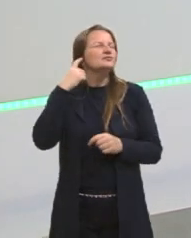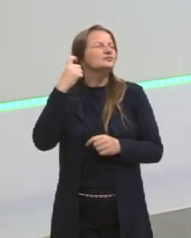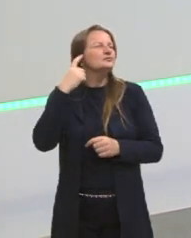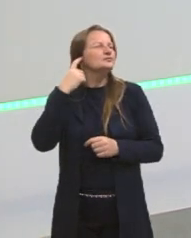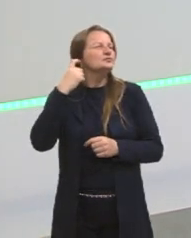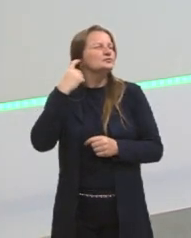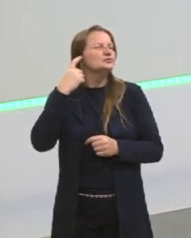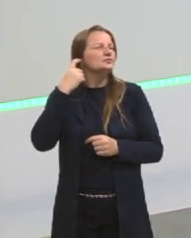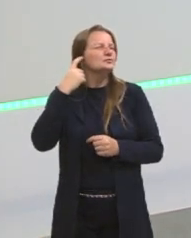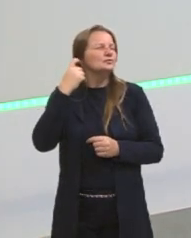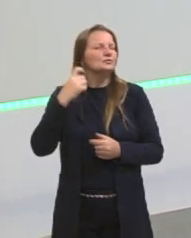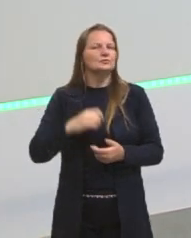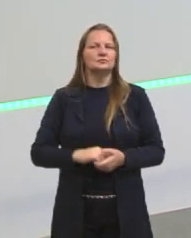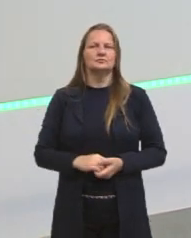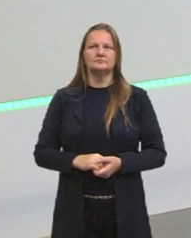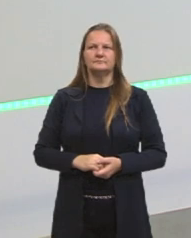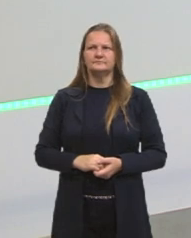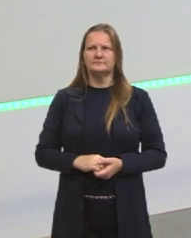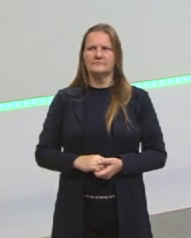Por exemplo,